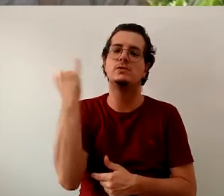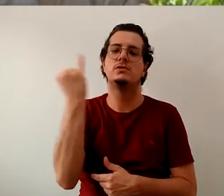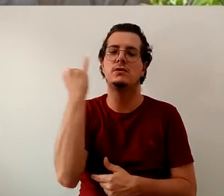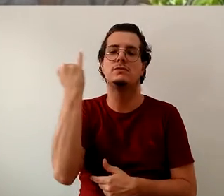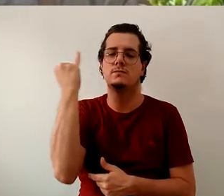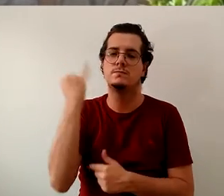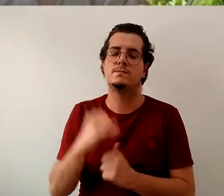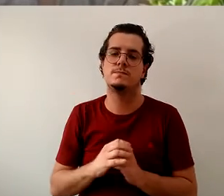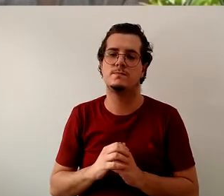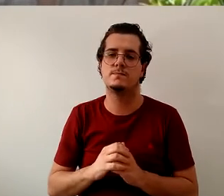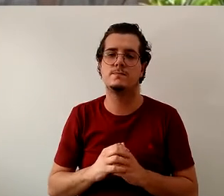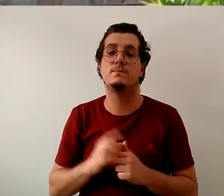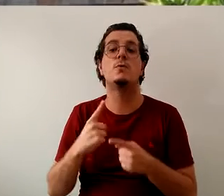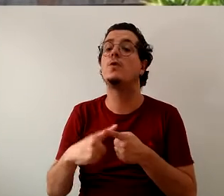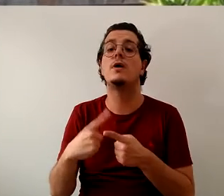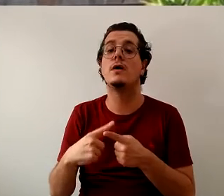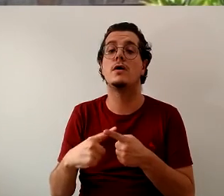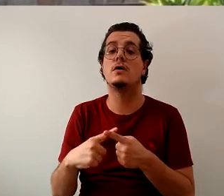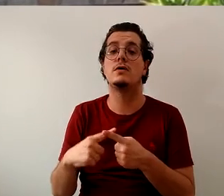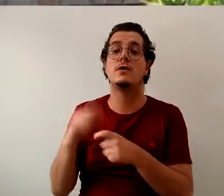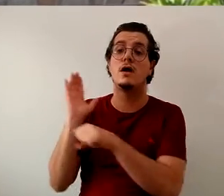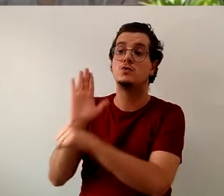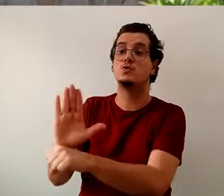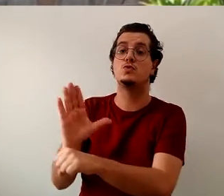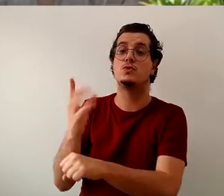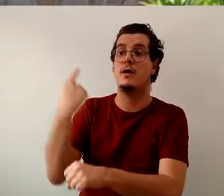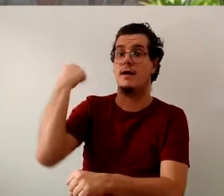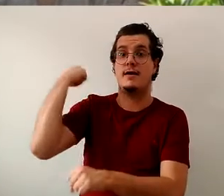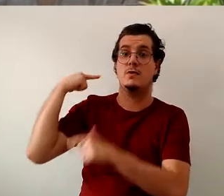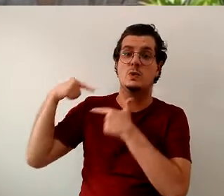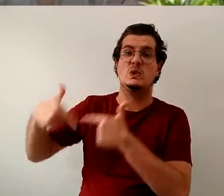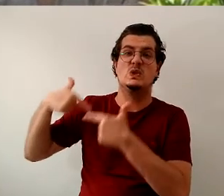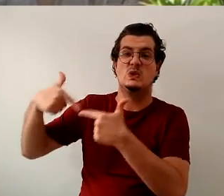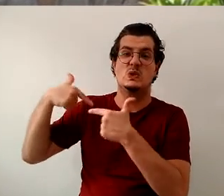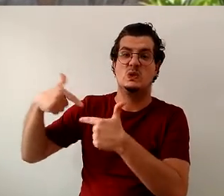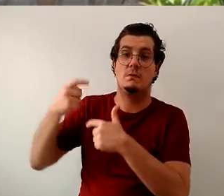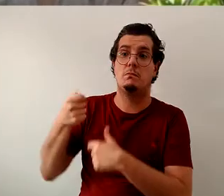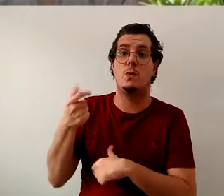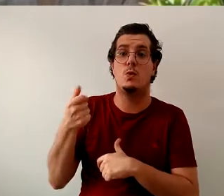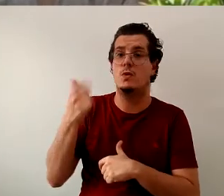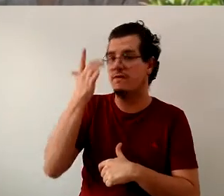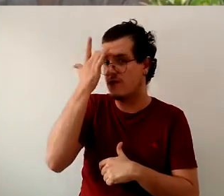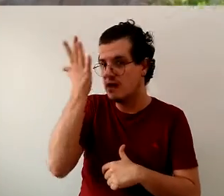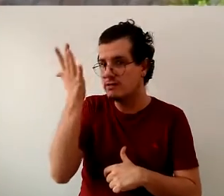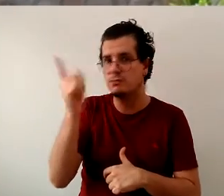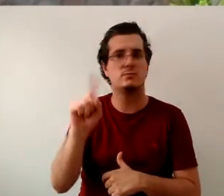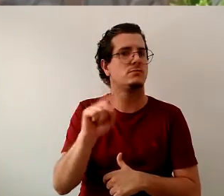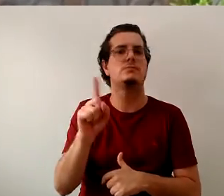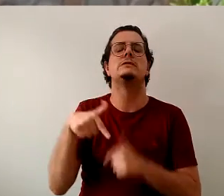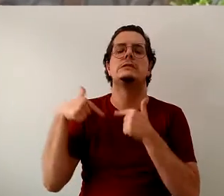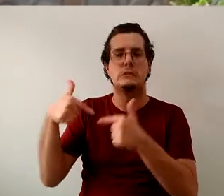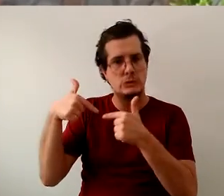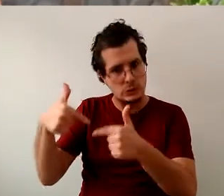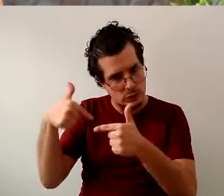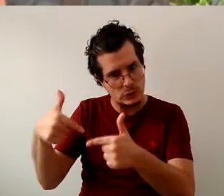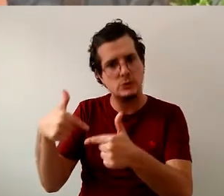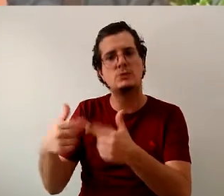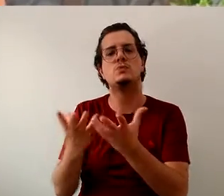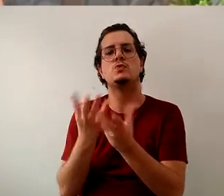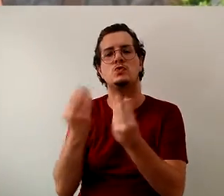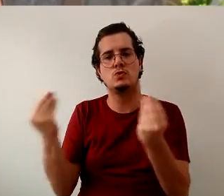para se chegar aqui. As lutas daqui nunca foram poucas e nem fáceis. A uneal